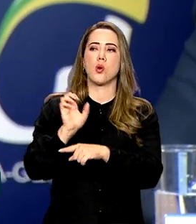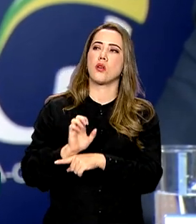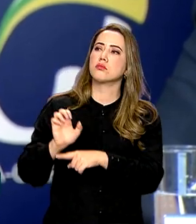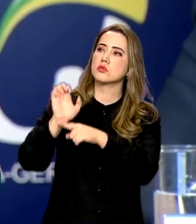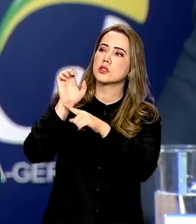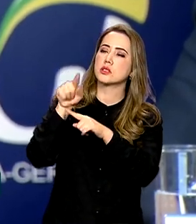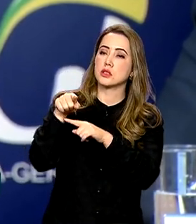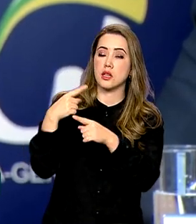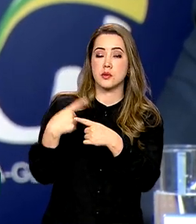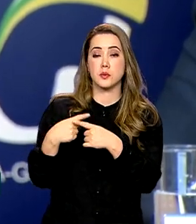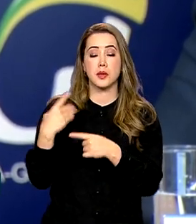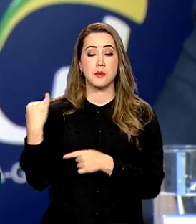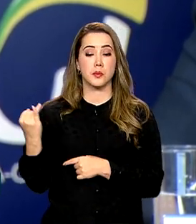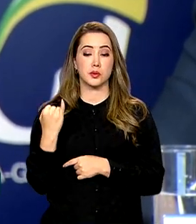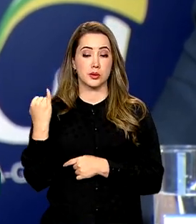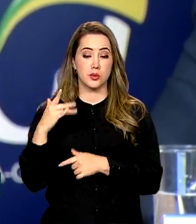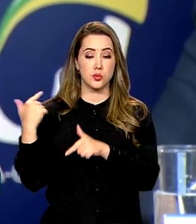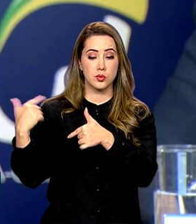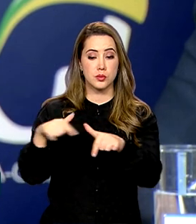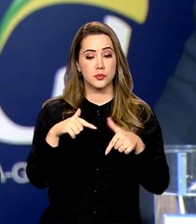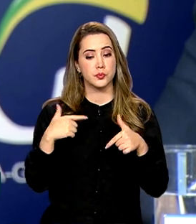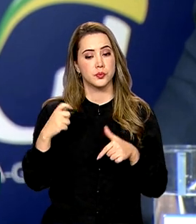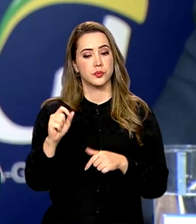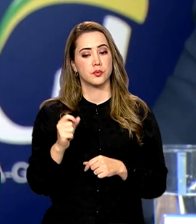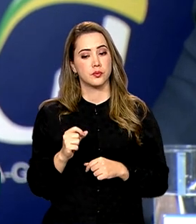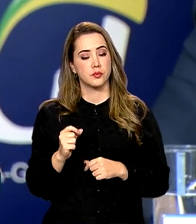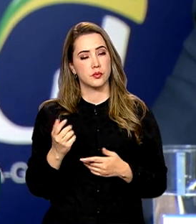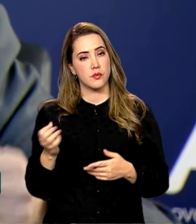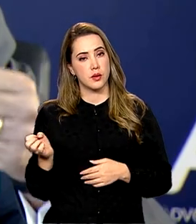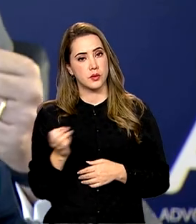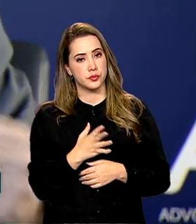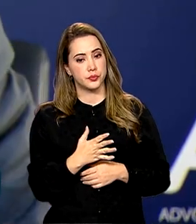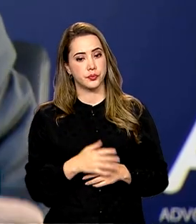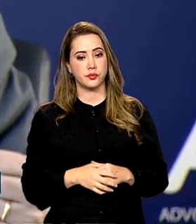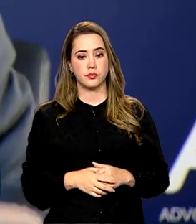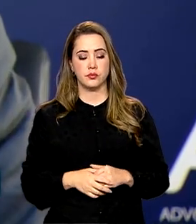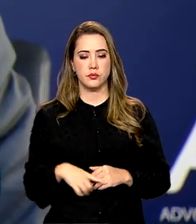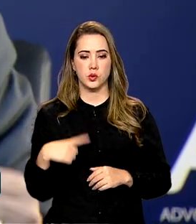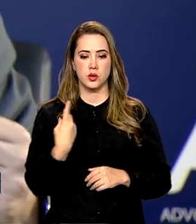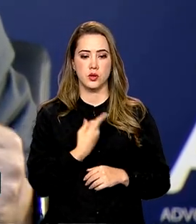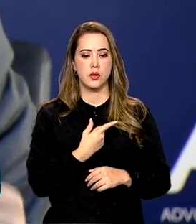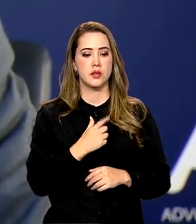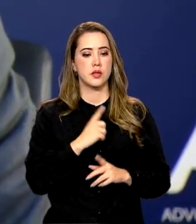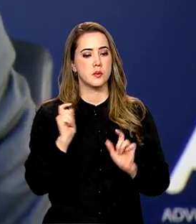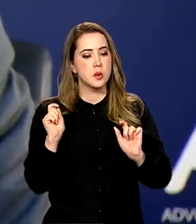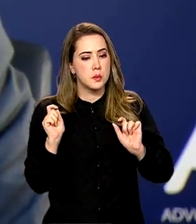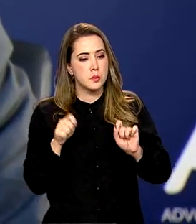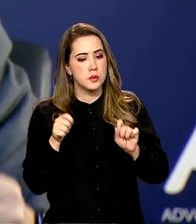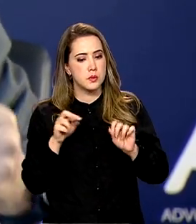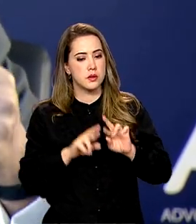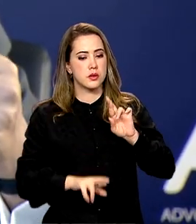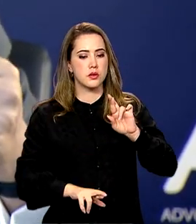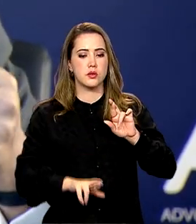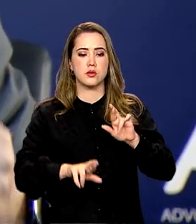é uma ferramenta, é uma ação de inovação. Nós teremos condições diferenciadas,